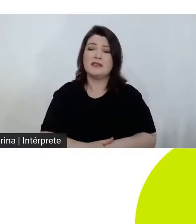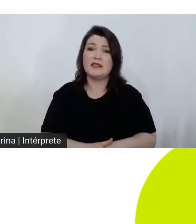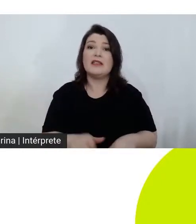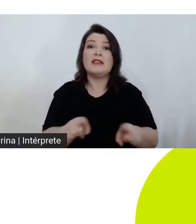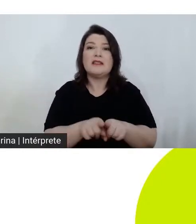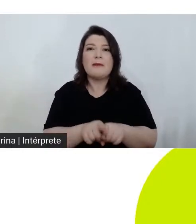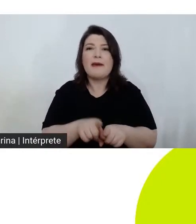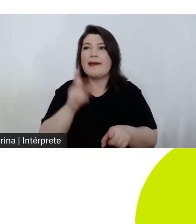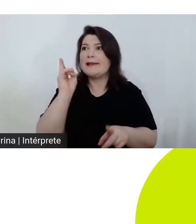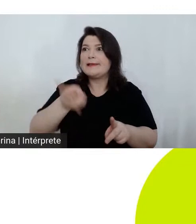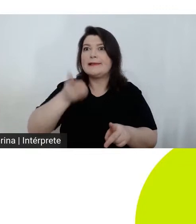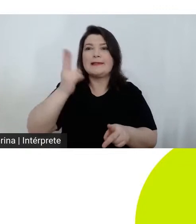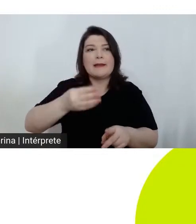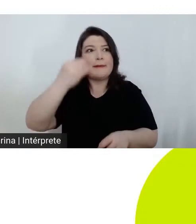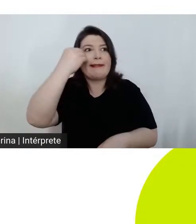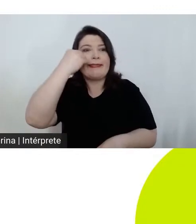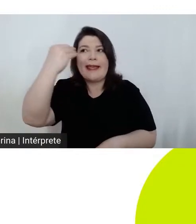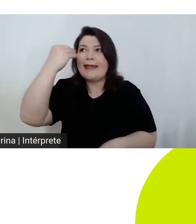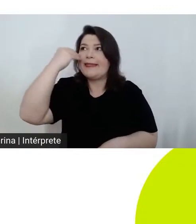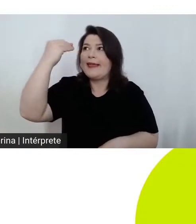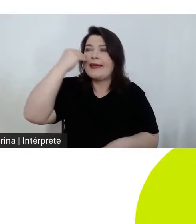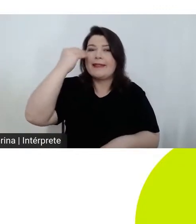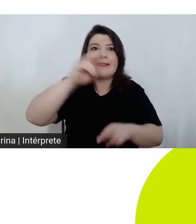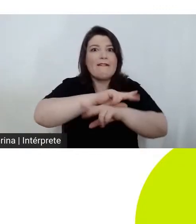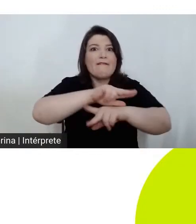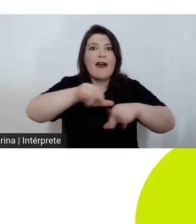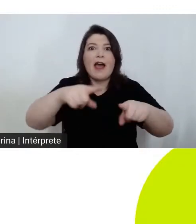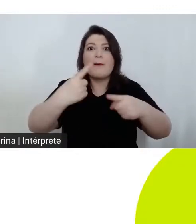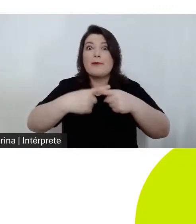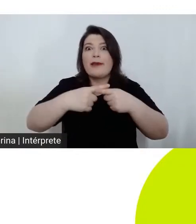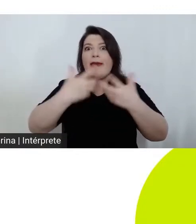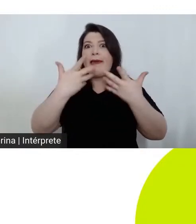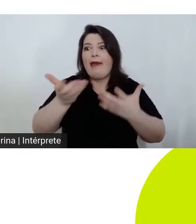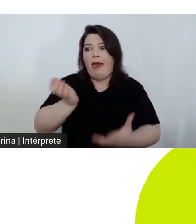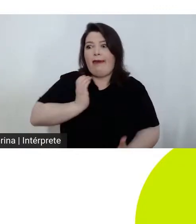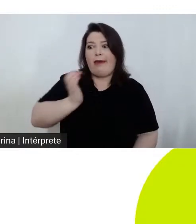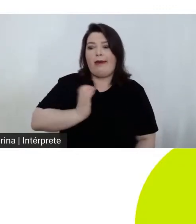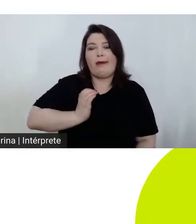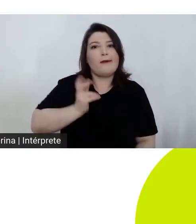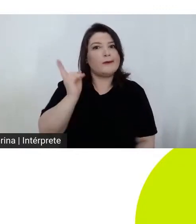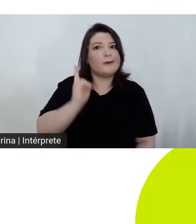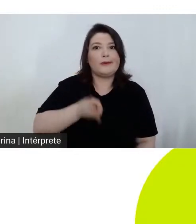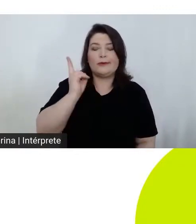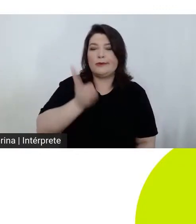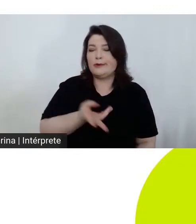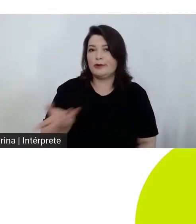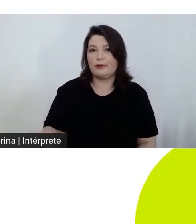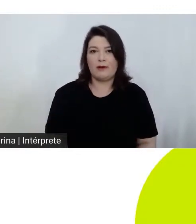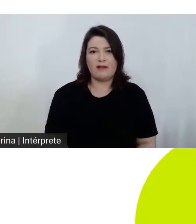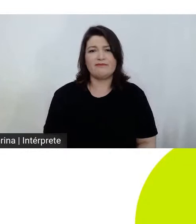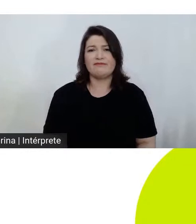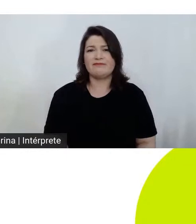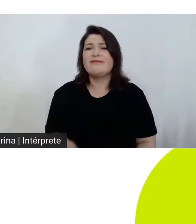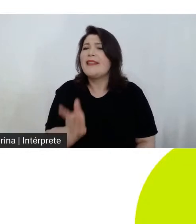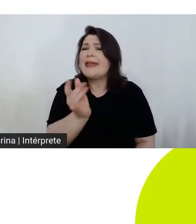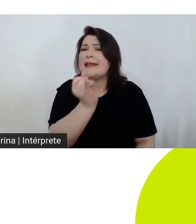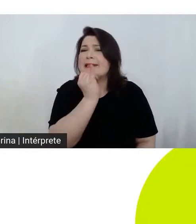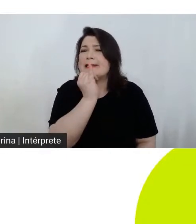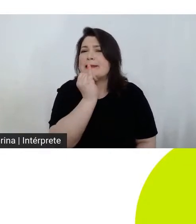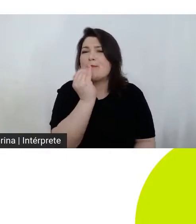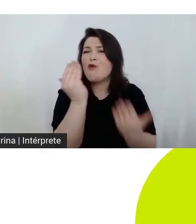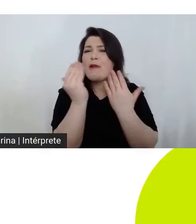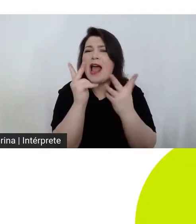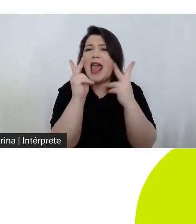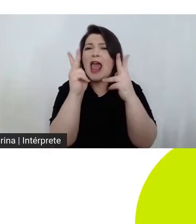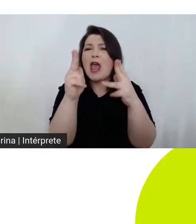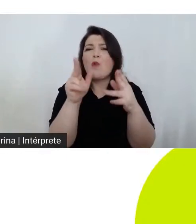ininterruptatividade para se manter em pé. E eu acho que é um pouco como bicicleta, você tem que estar o tempo todo